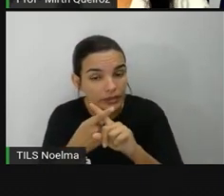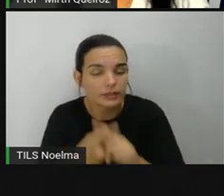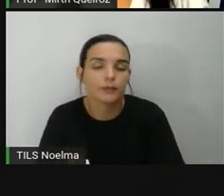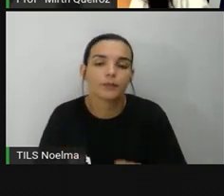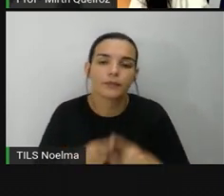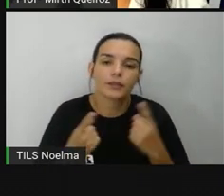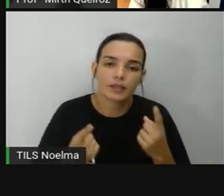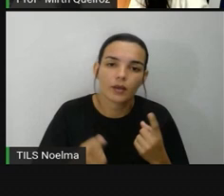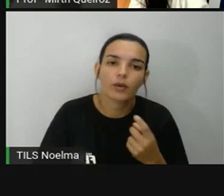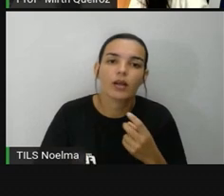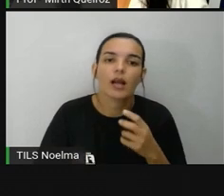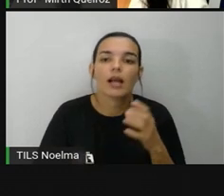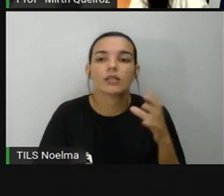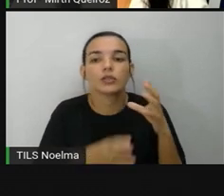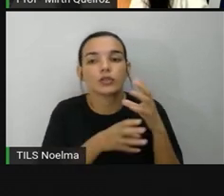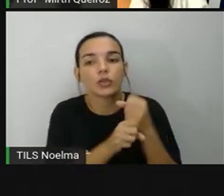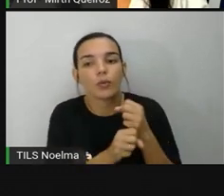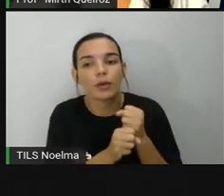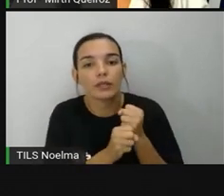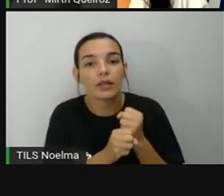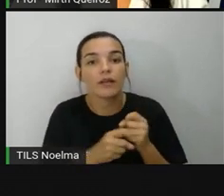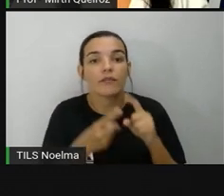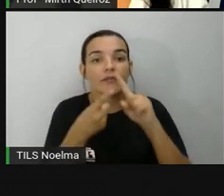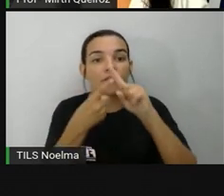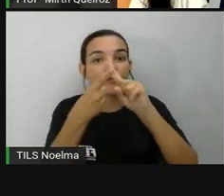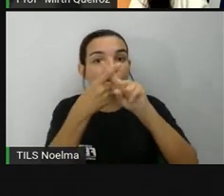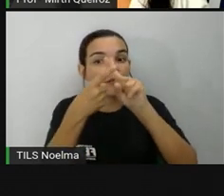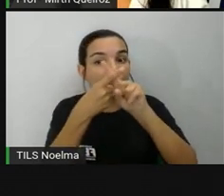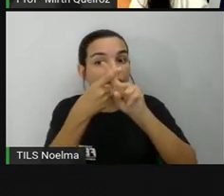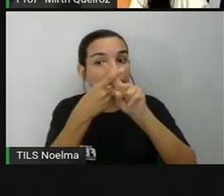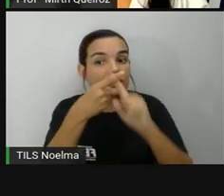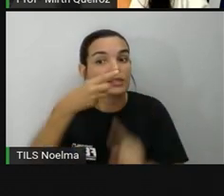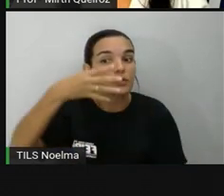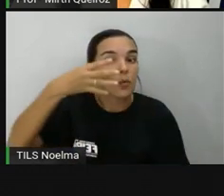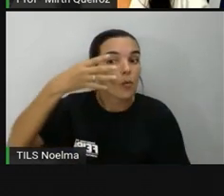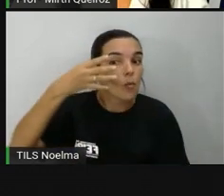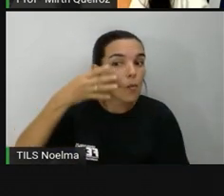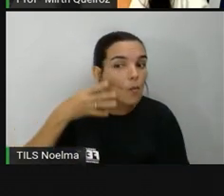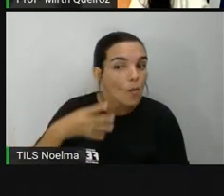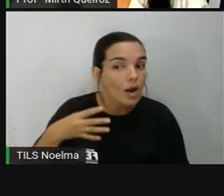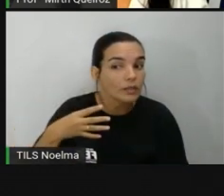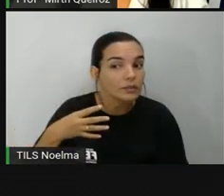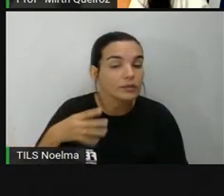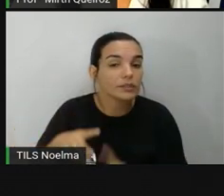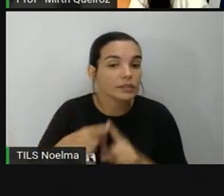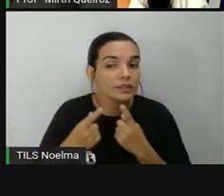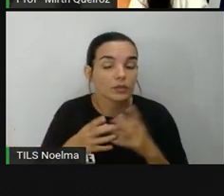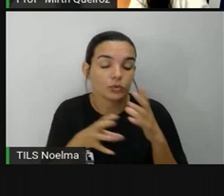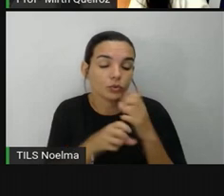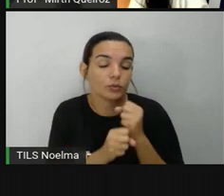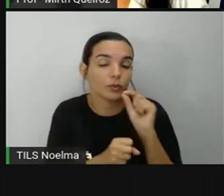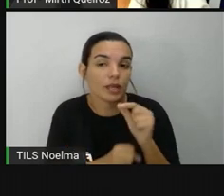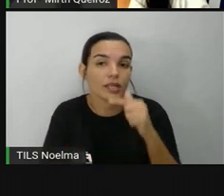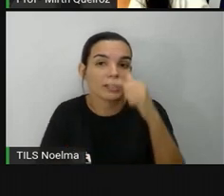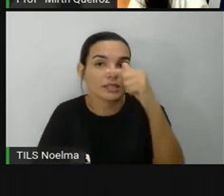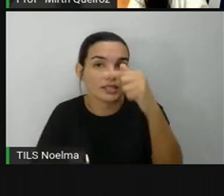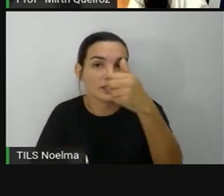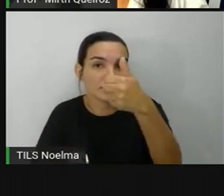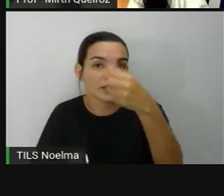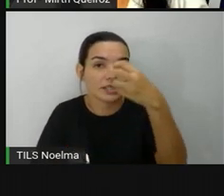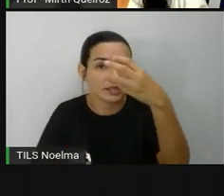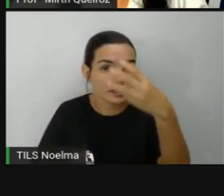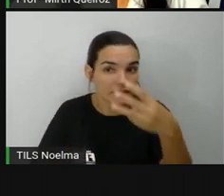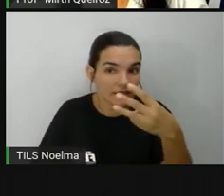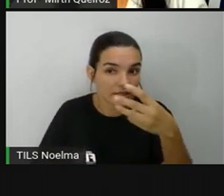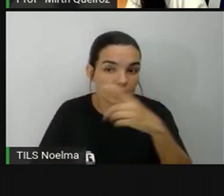voltou. Duas vezes assim. O que a gente faria? A gente pegaria 713 vezes 4. Uma